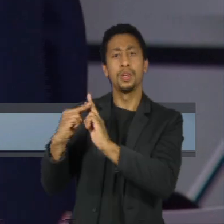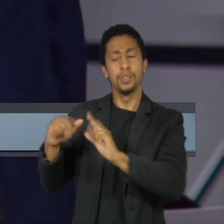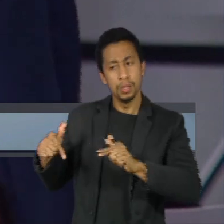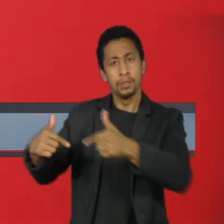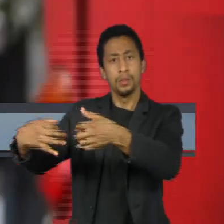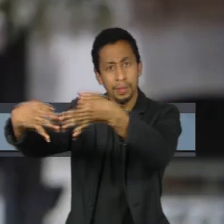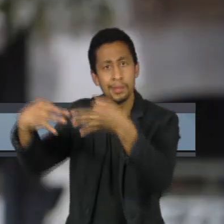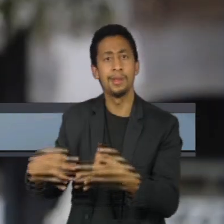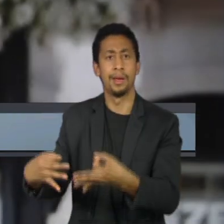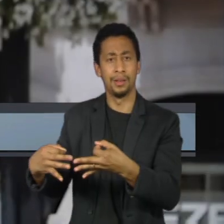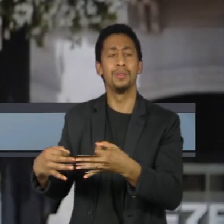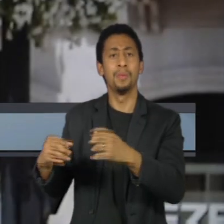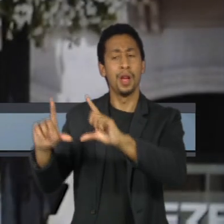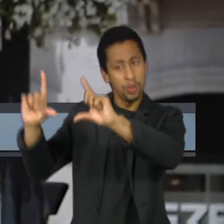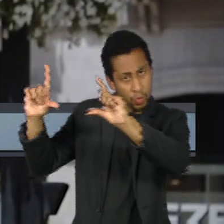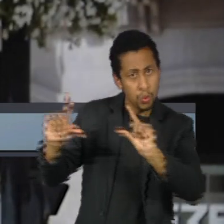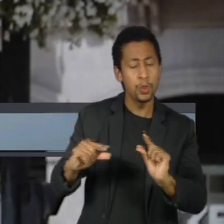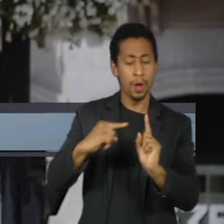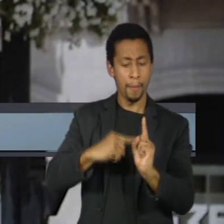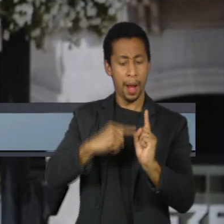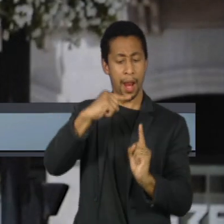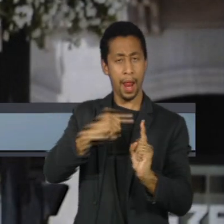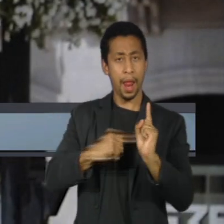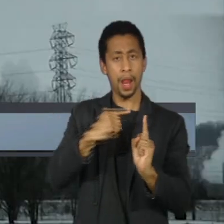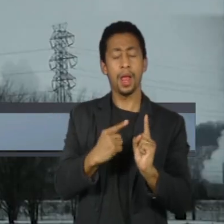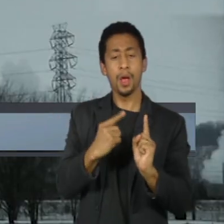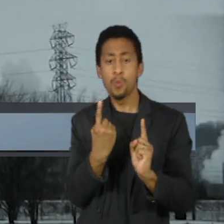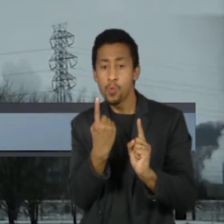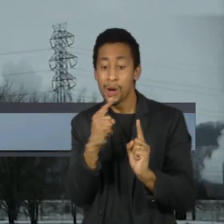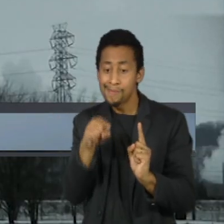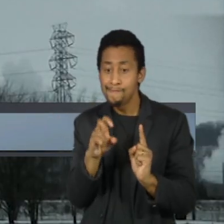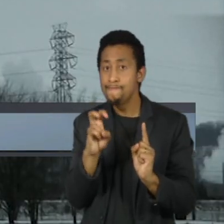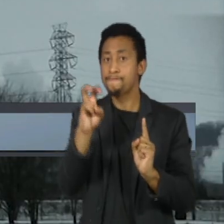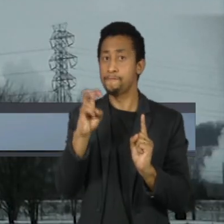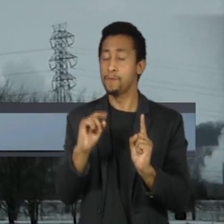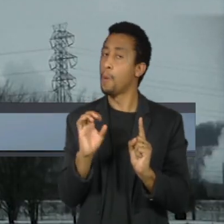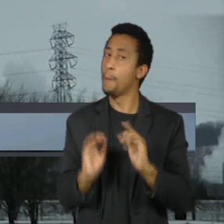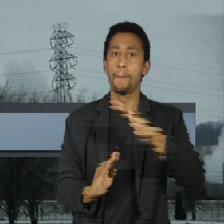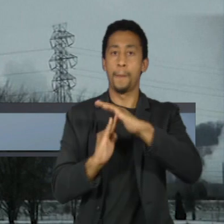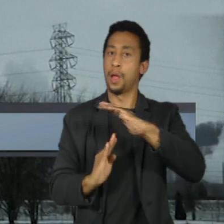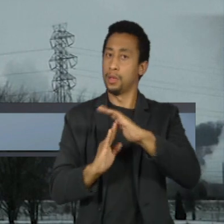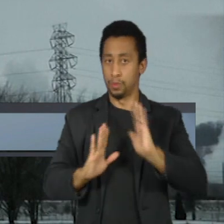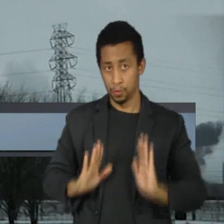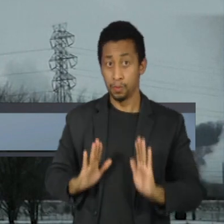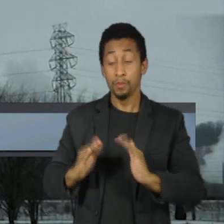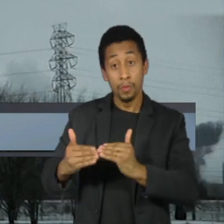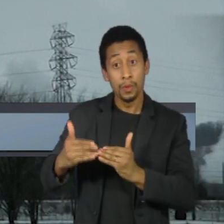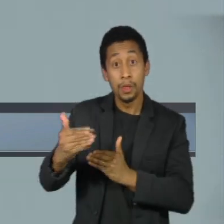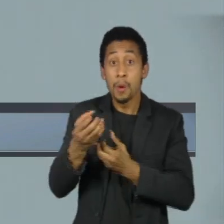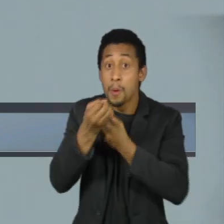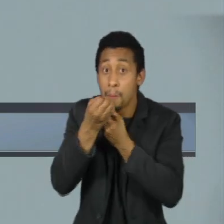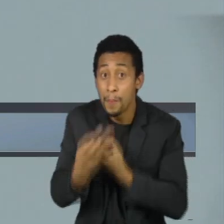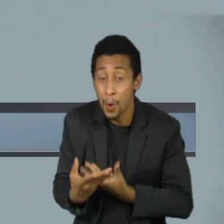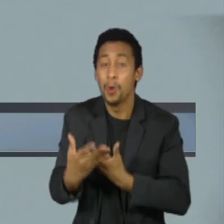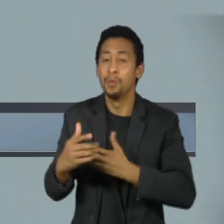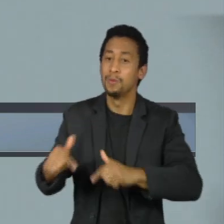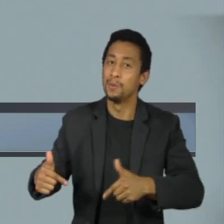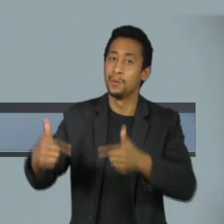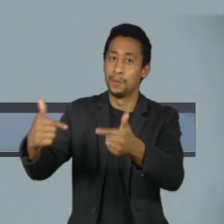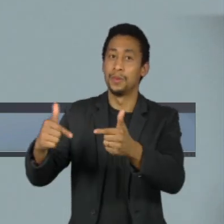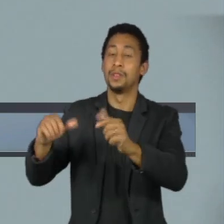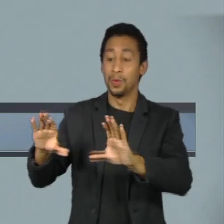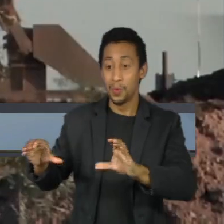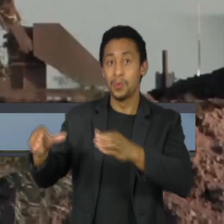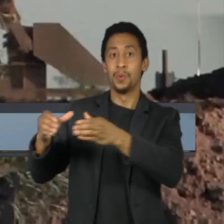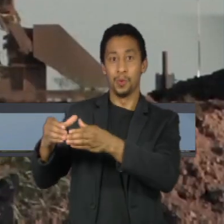limitação do aquecimento médio do planeta em um grau e meio. Até então, as expectativas de bons resultados na conferência deste ano